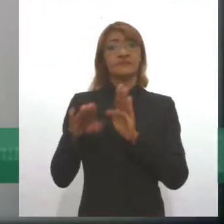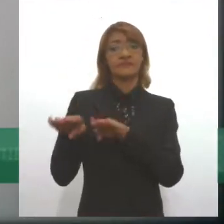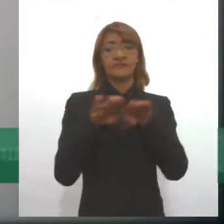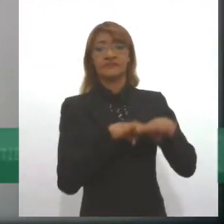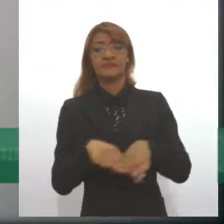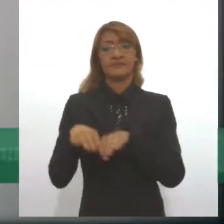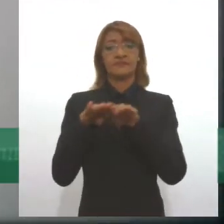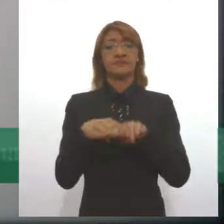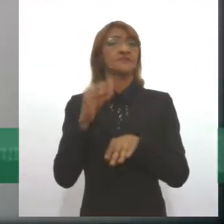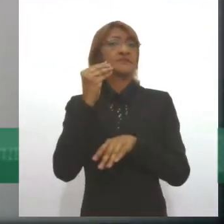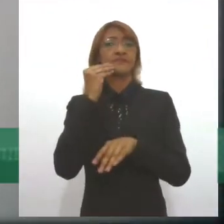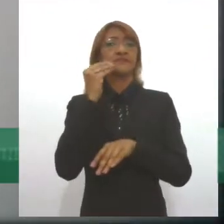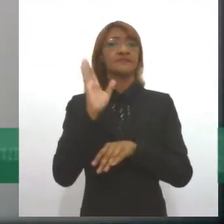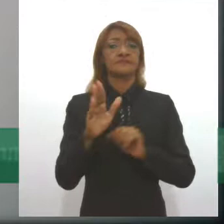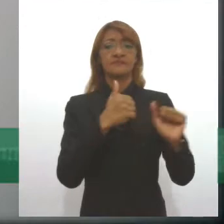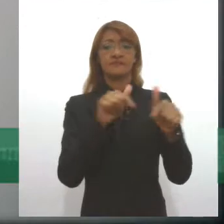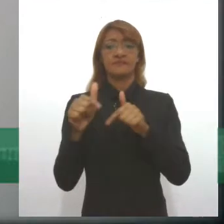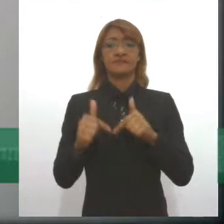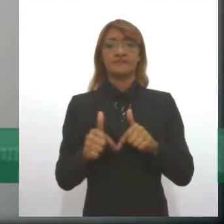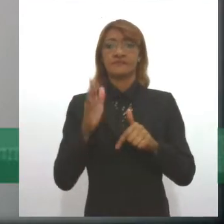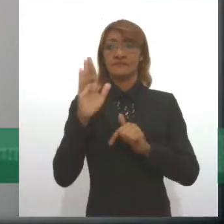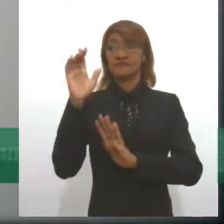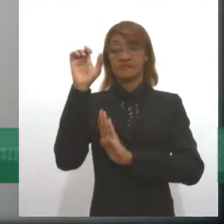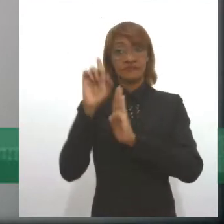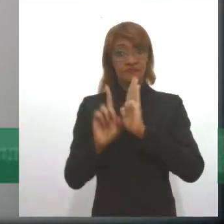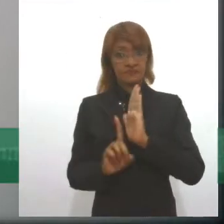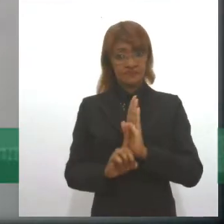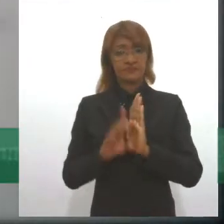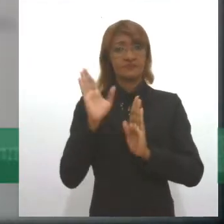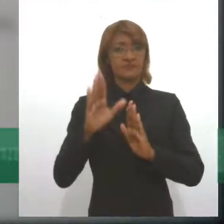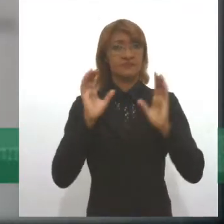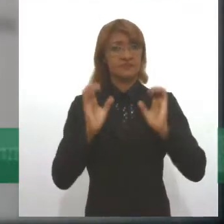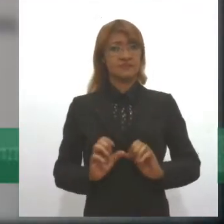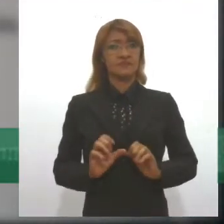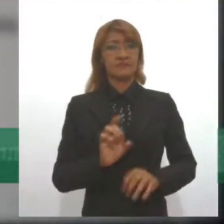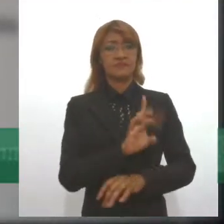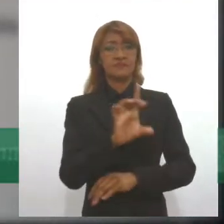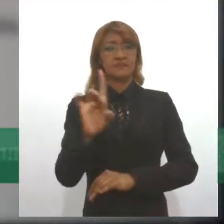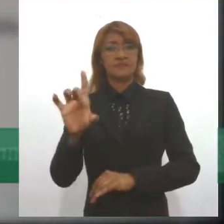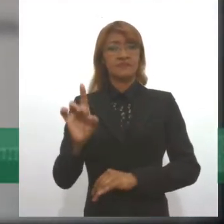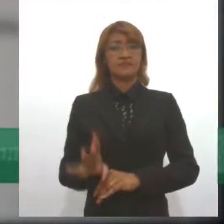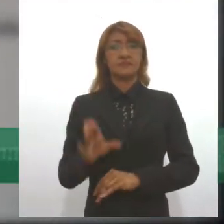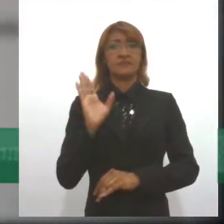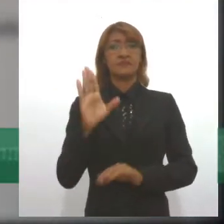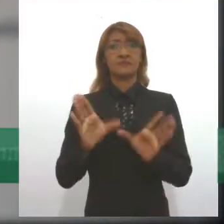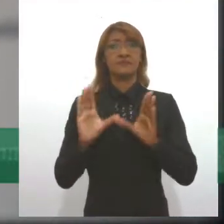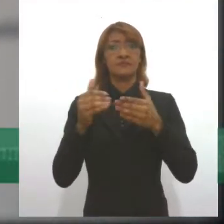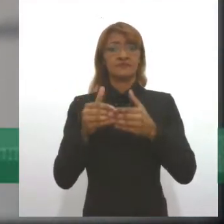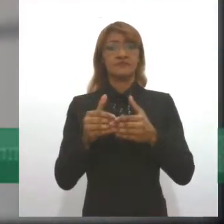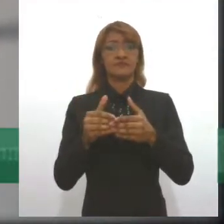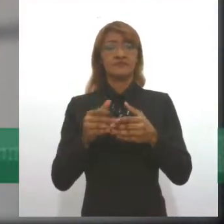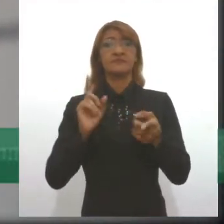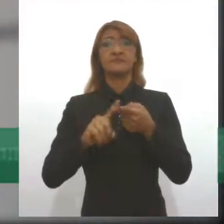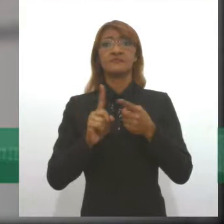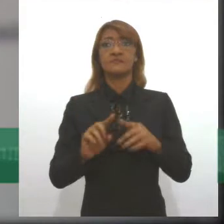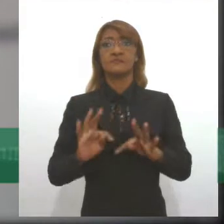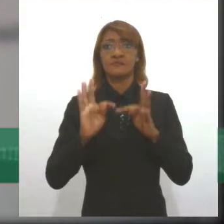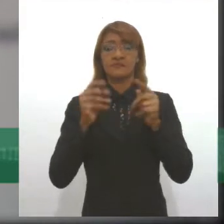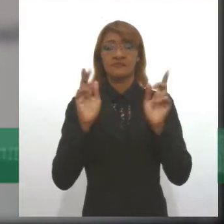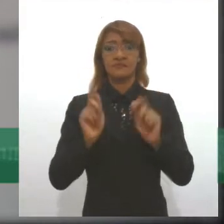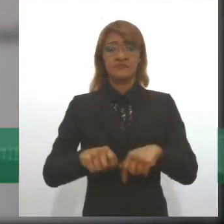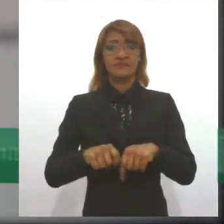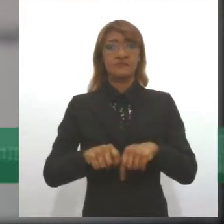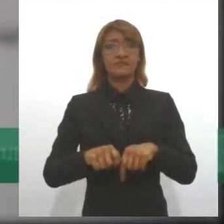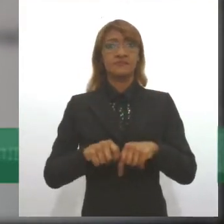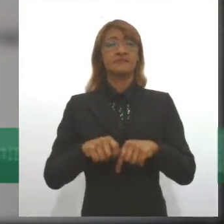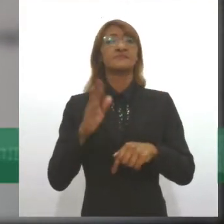de oportunidades, a defesa dos direitos étnicos, individuais, coletivos e difusos, e o combate à